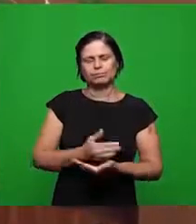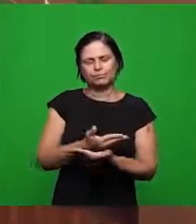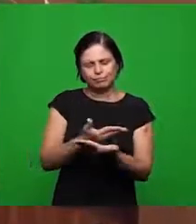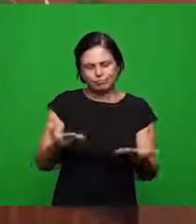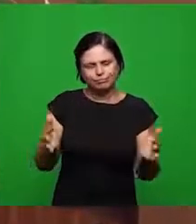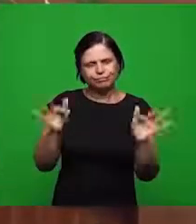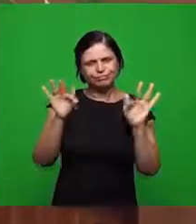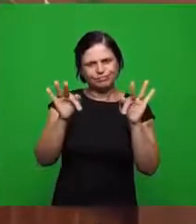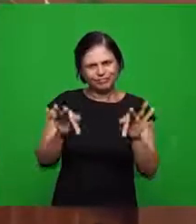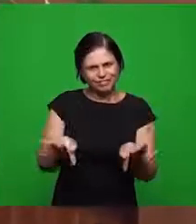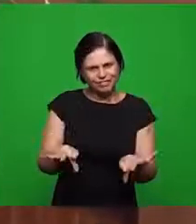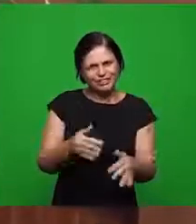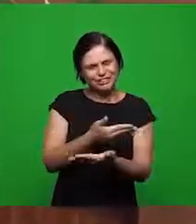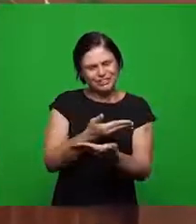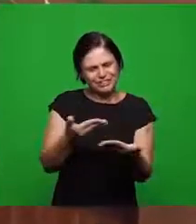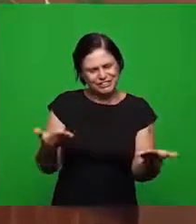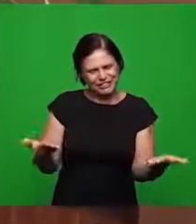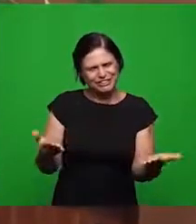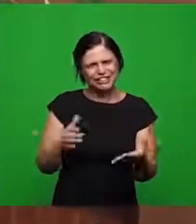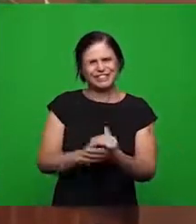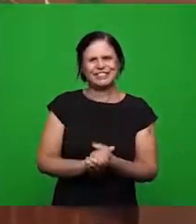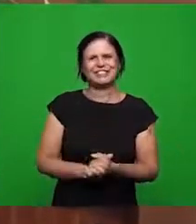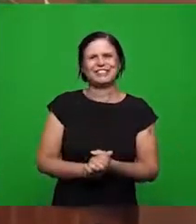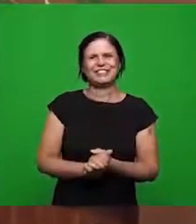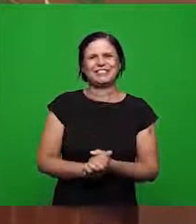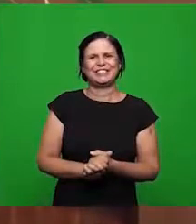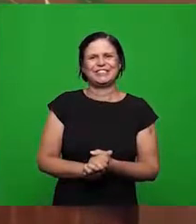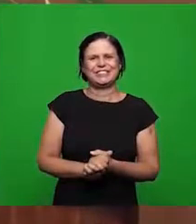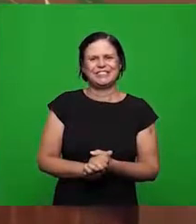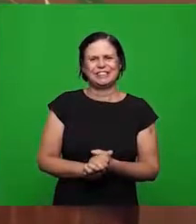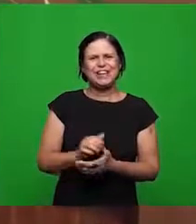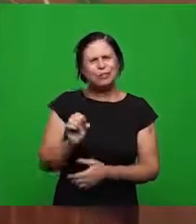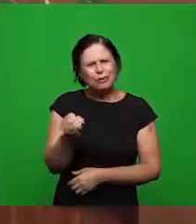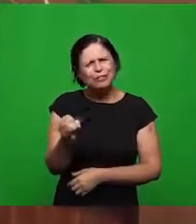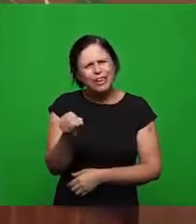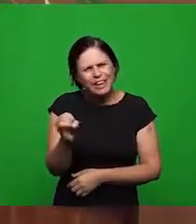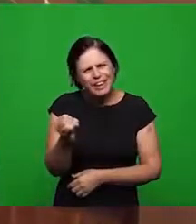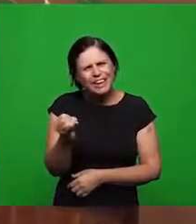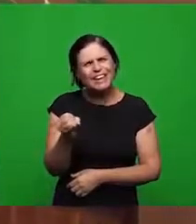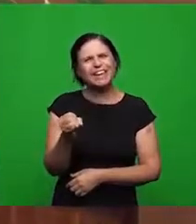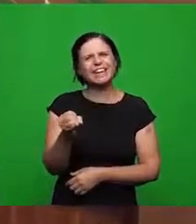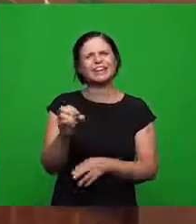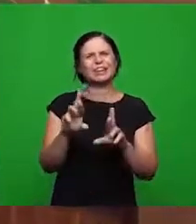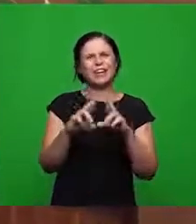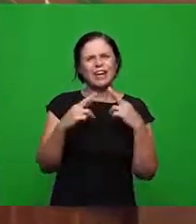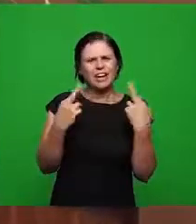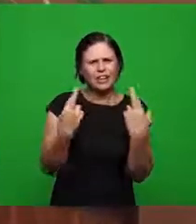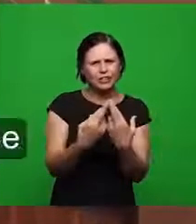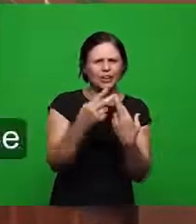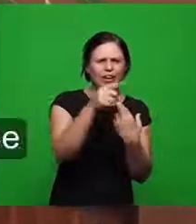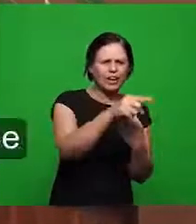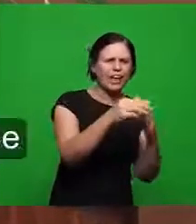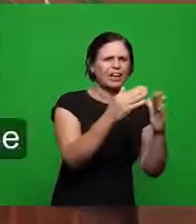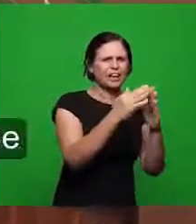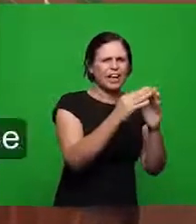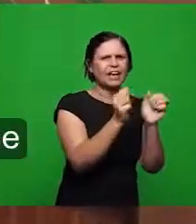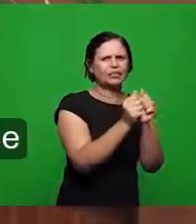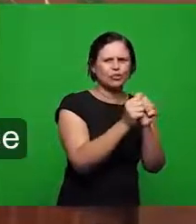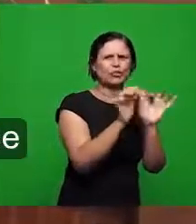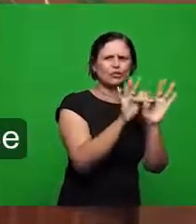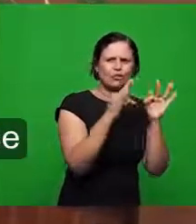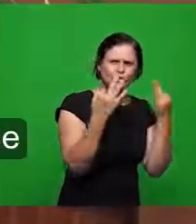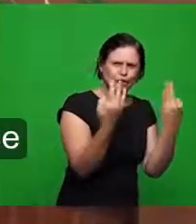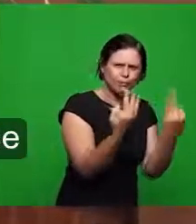esse dia desejando a todos que aproveitem a reunião em casa seus familiares